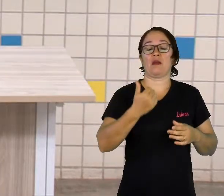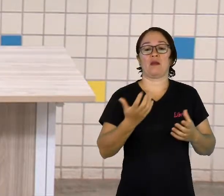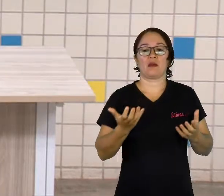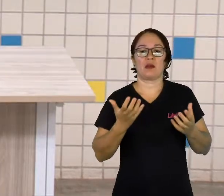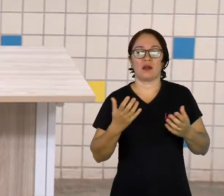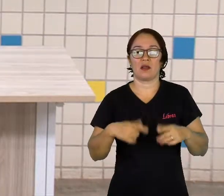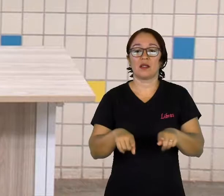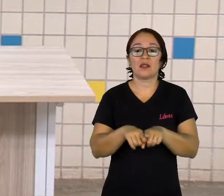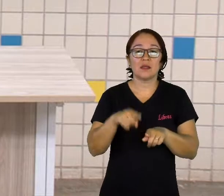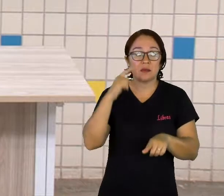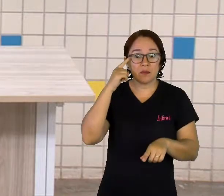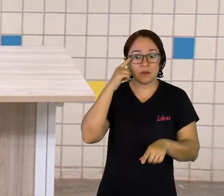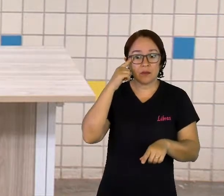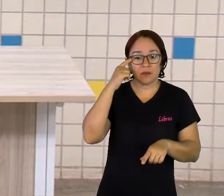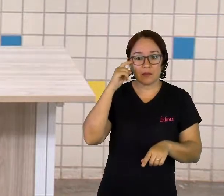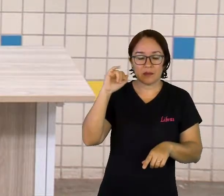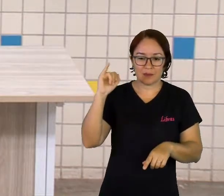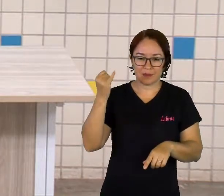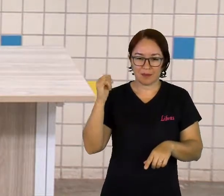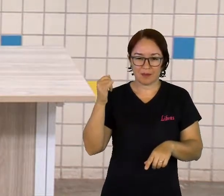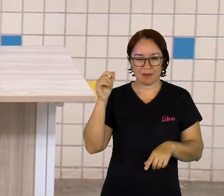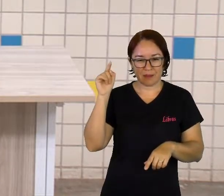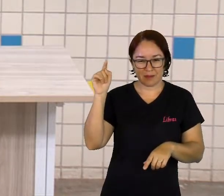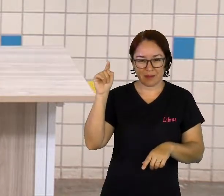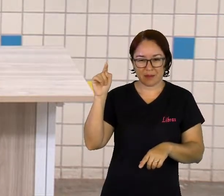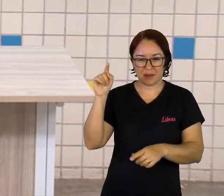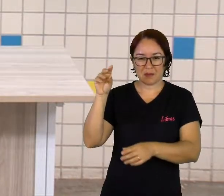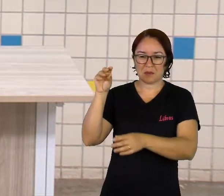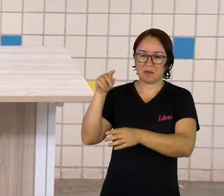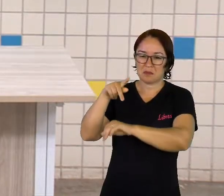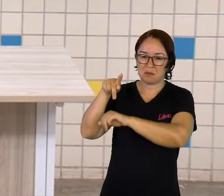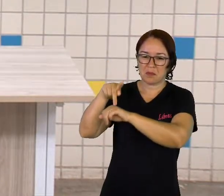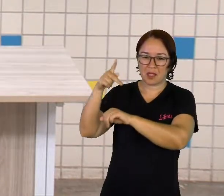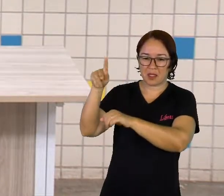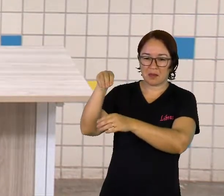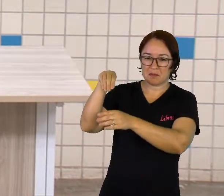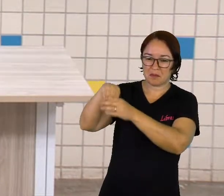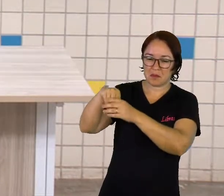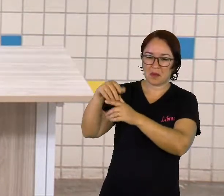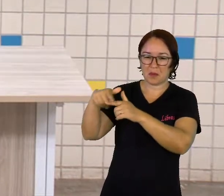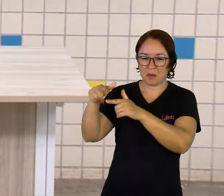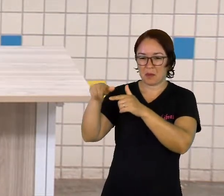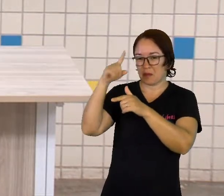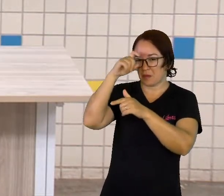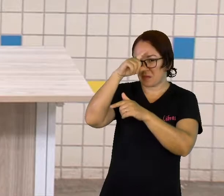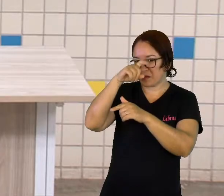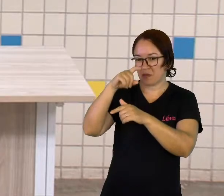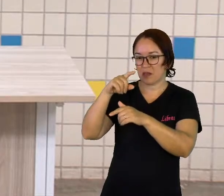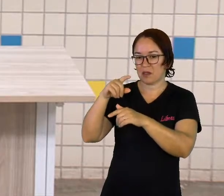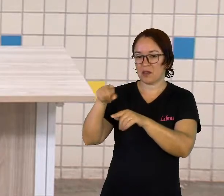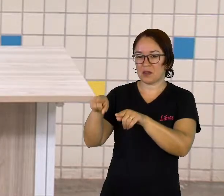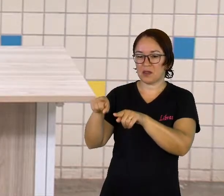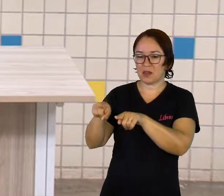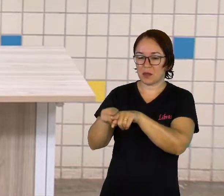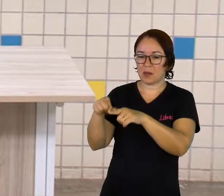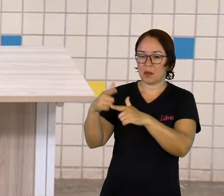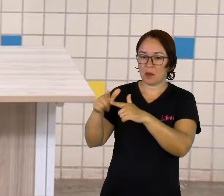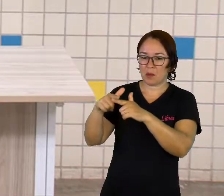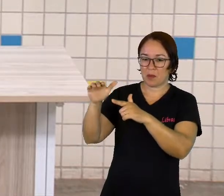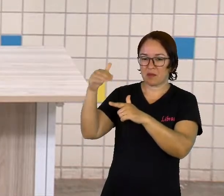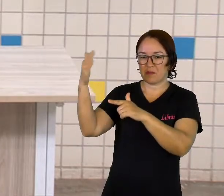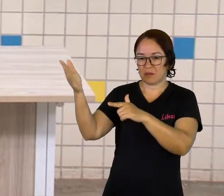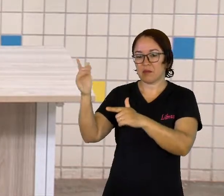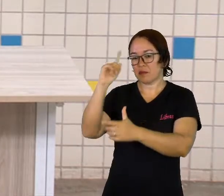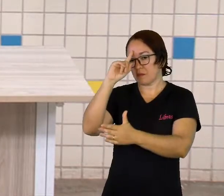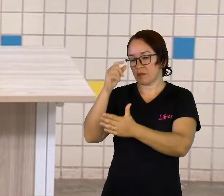japoneses, que por fatores internos e externos vieram para o Brasil. Lembra que o Brasil precisava